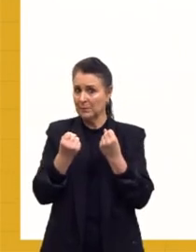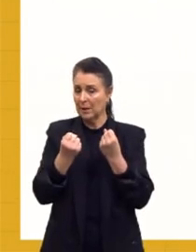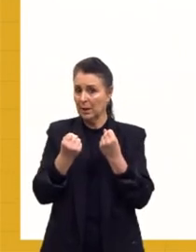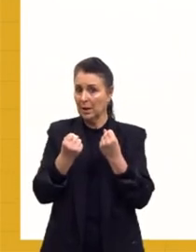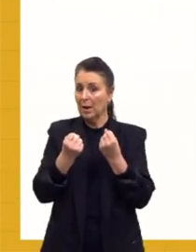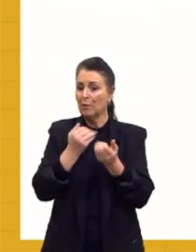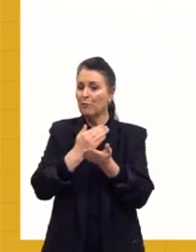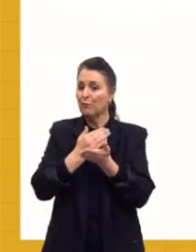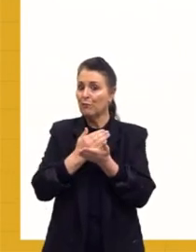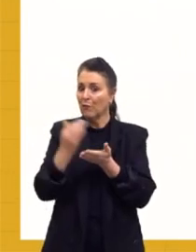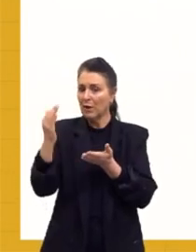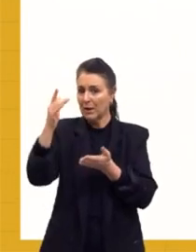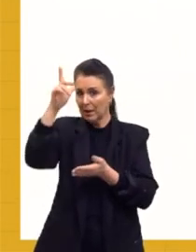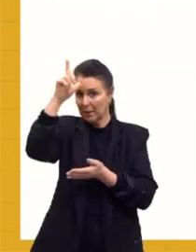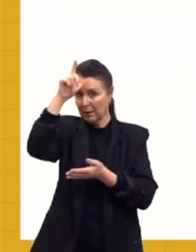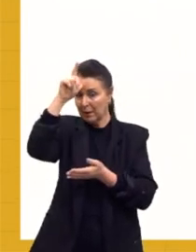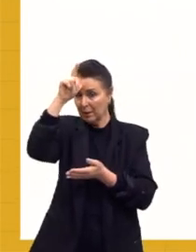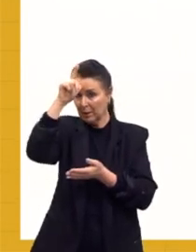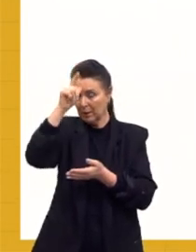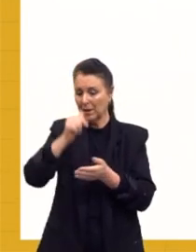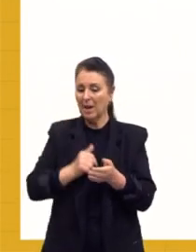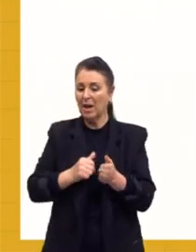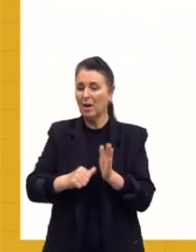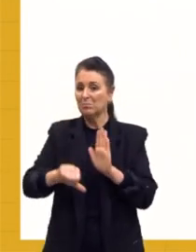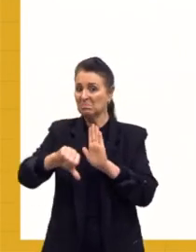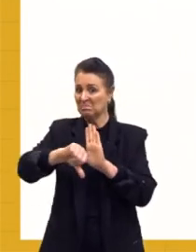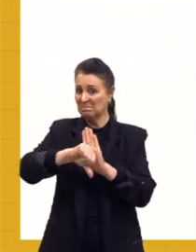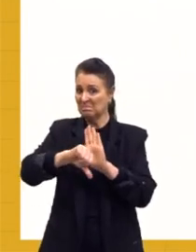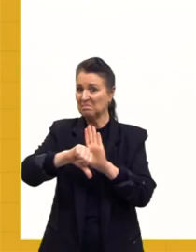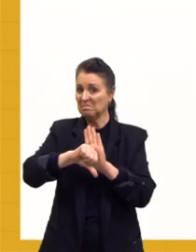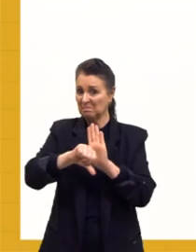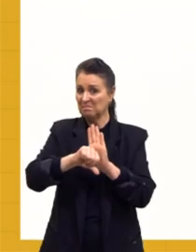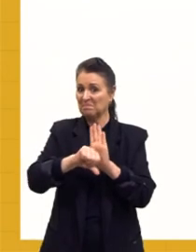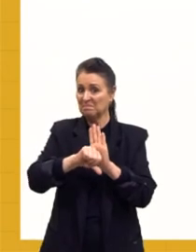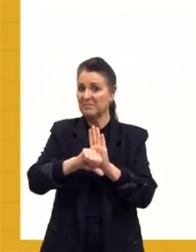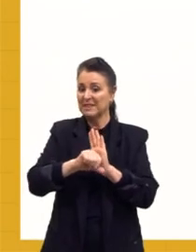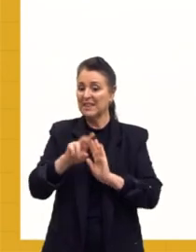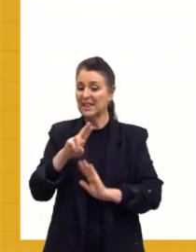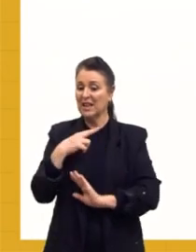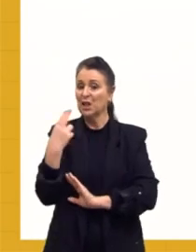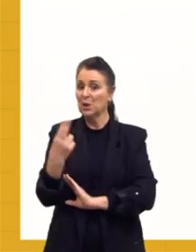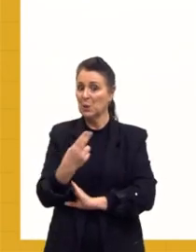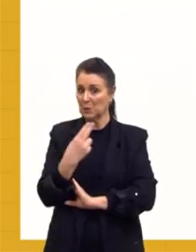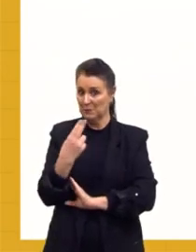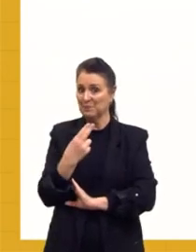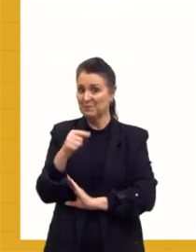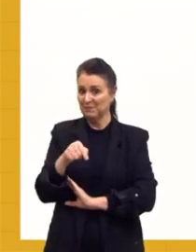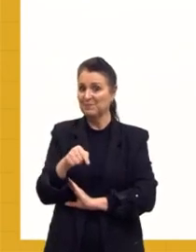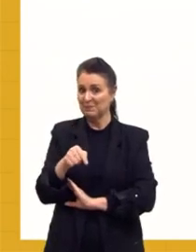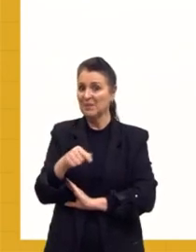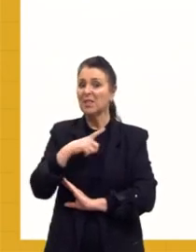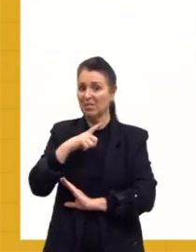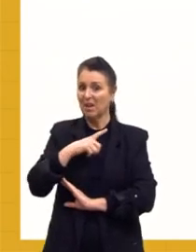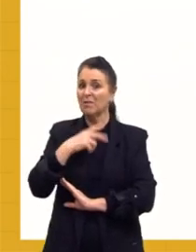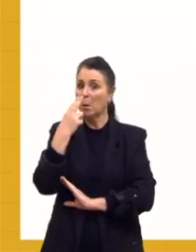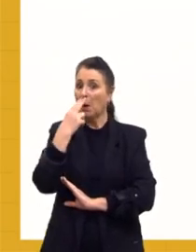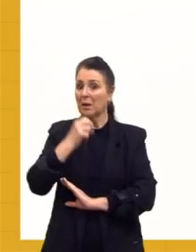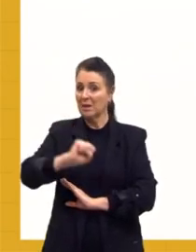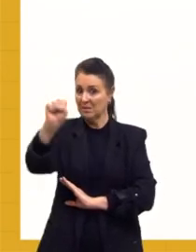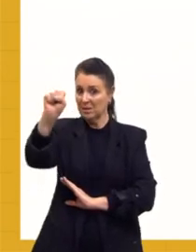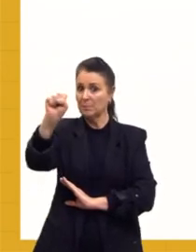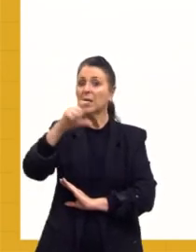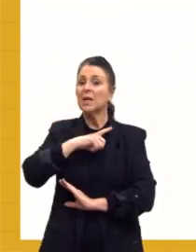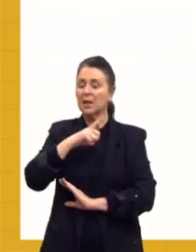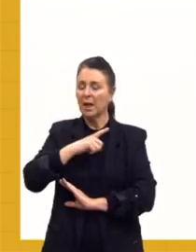Então, marcar esse lado extremamente negativo da nossa história, que nos preocupa, que existiu o nazismo no Brasil, e essas ideias ainda têm